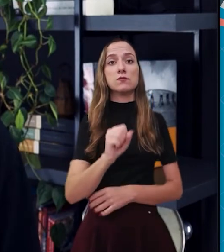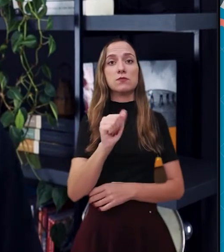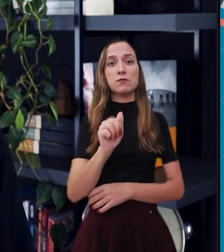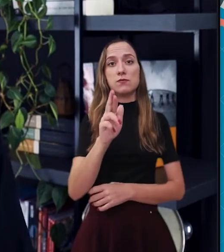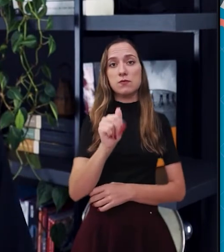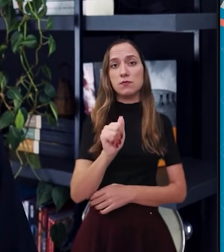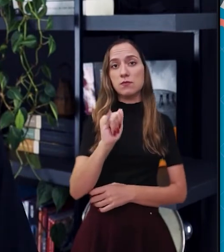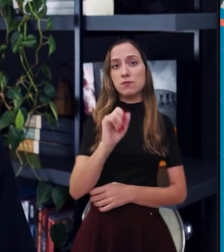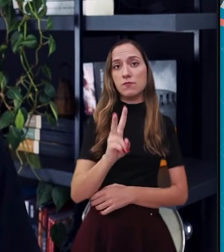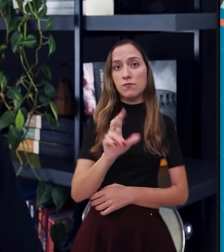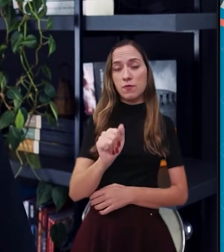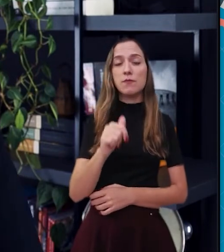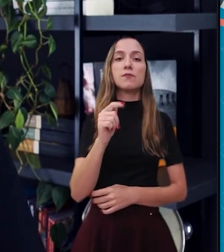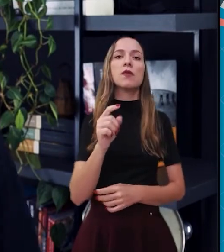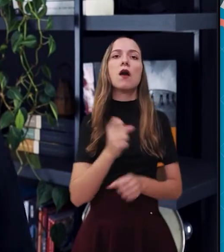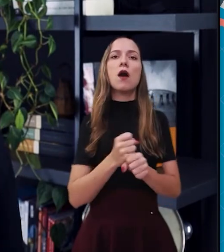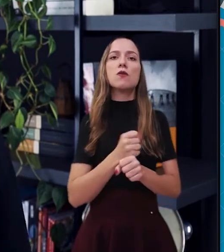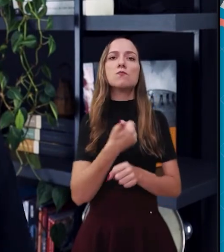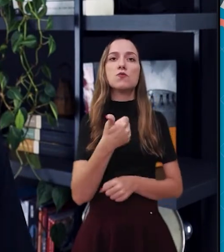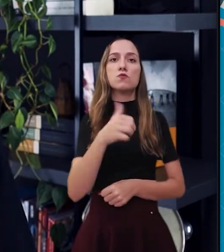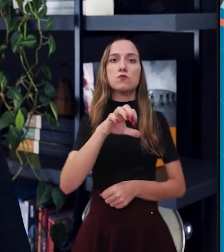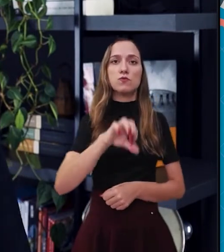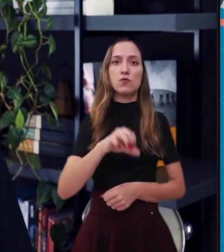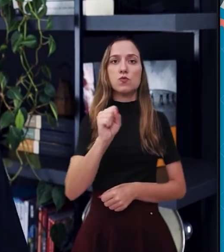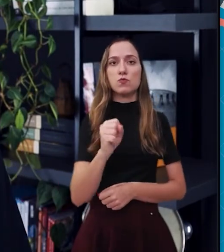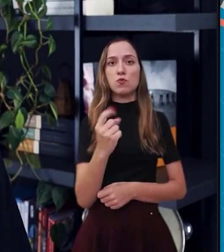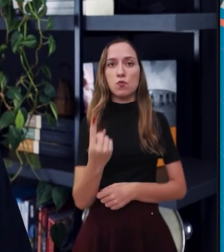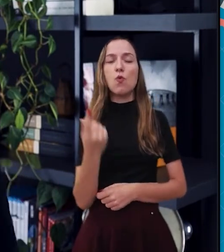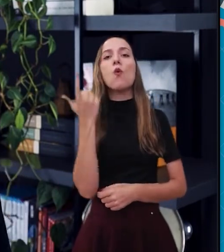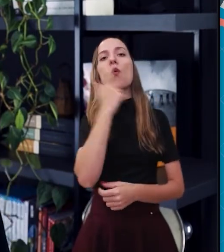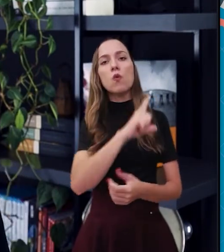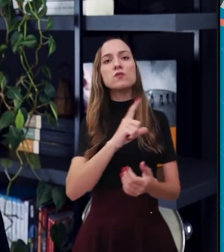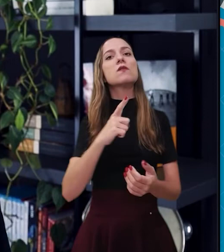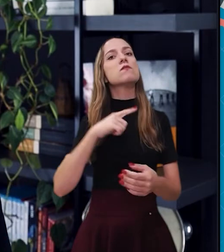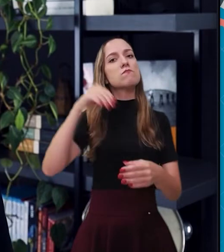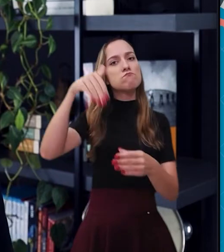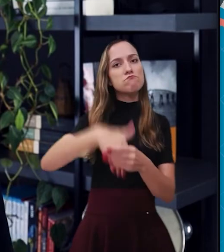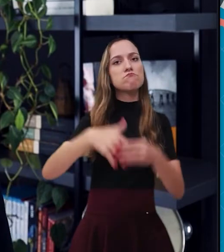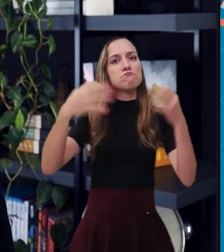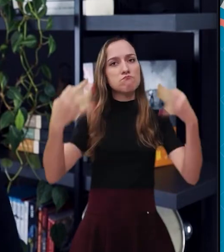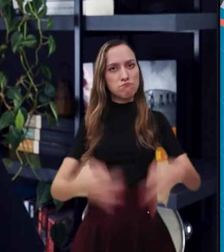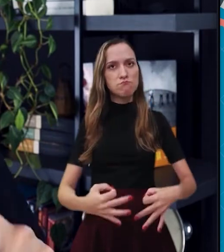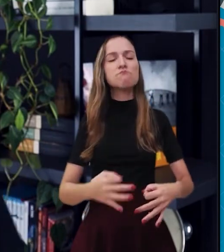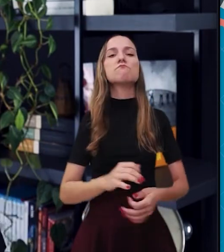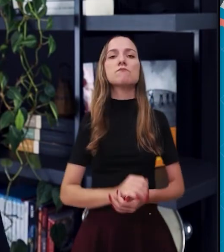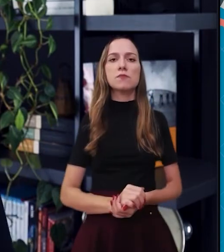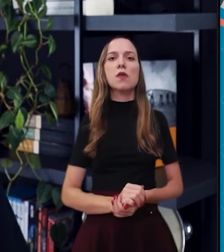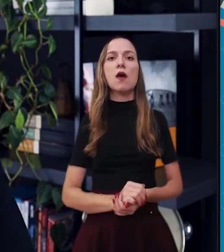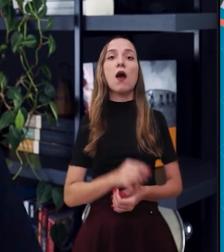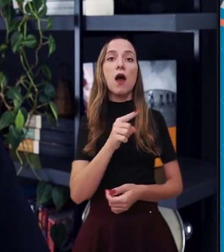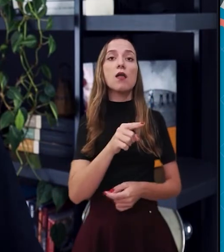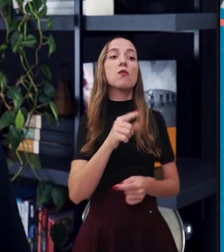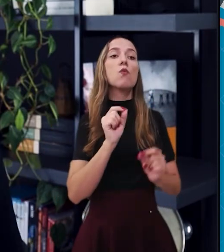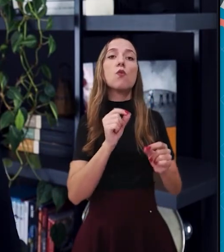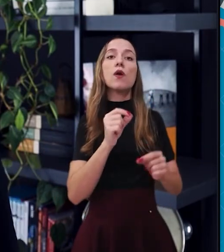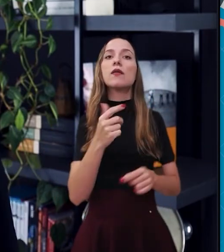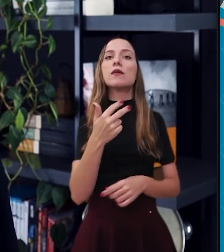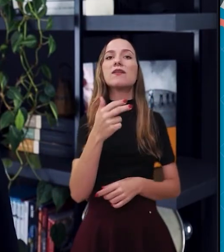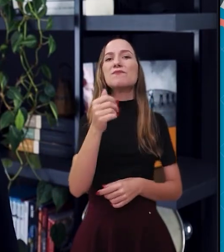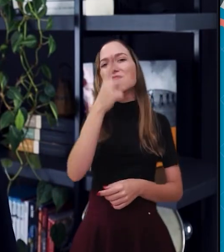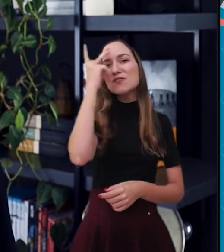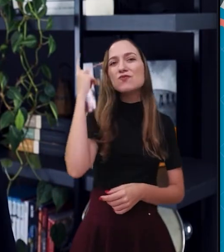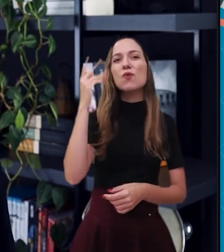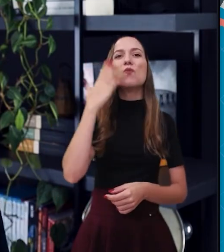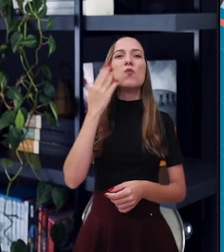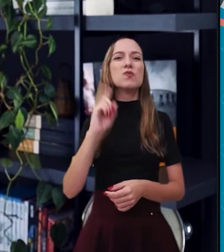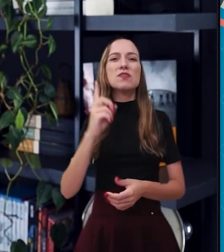1881, se estabeleceu o voto direto. Continuava censitário, mas agora proibia o voto